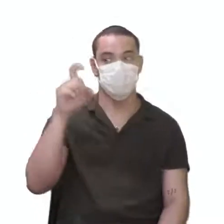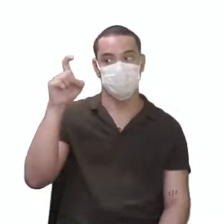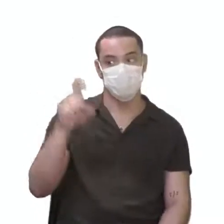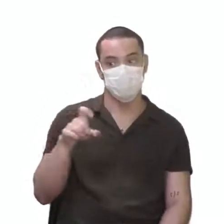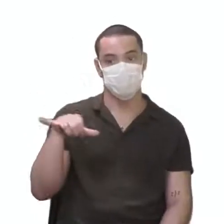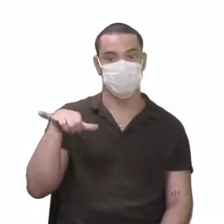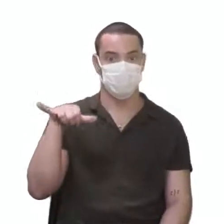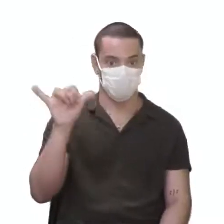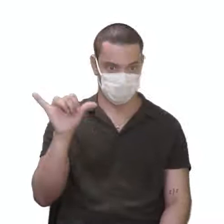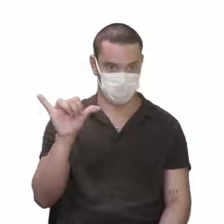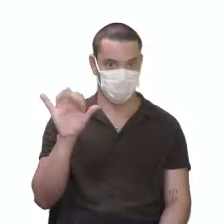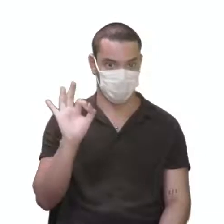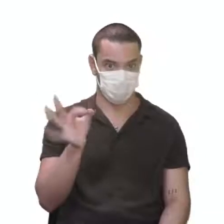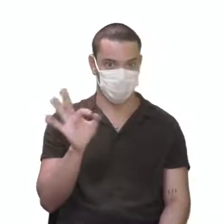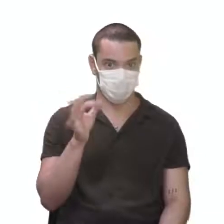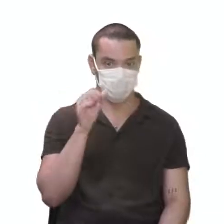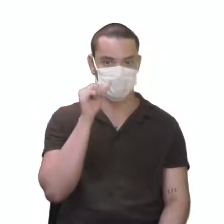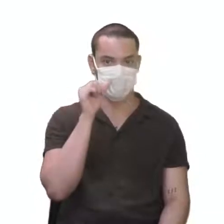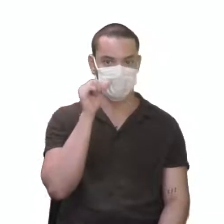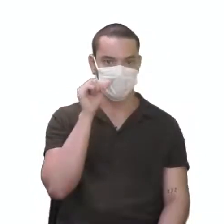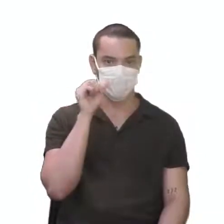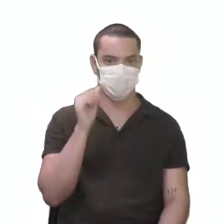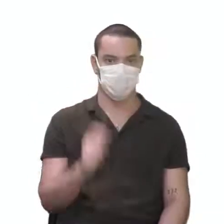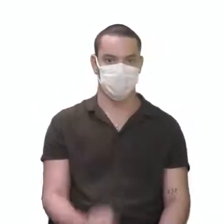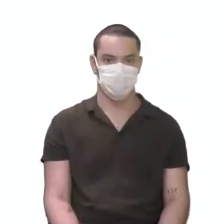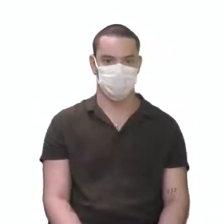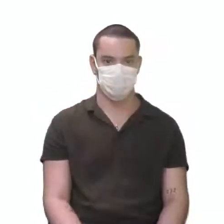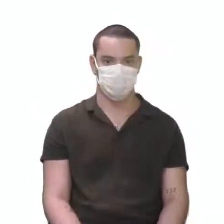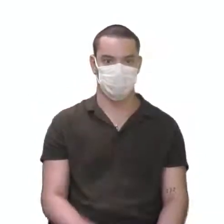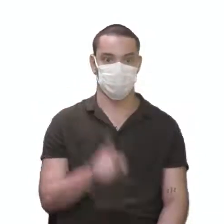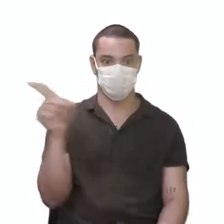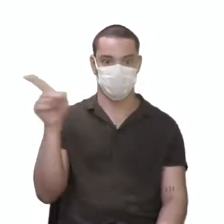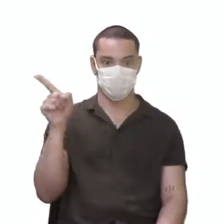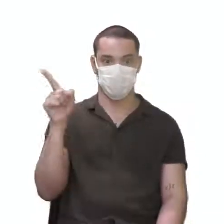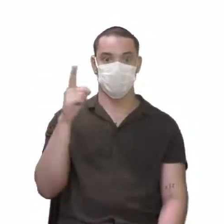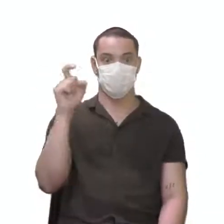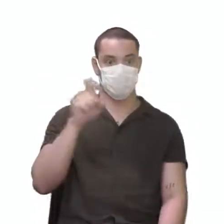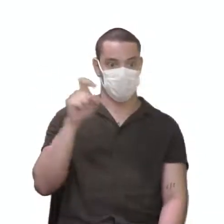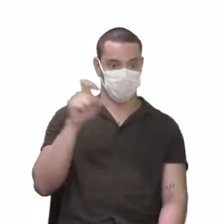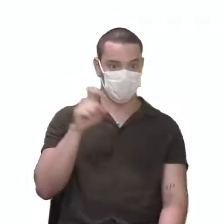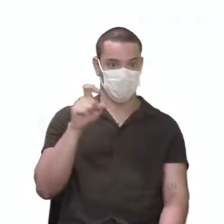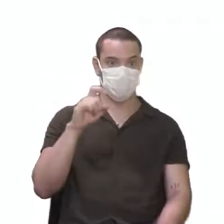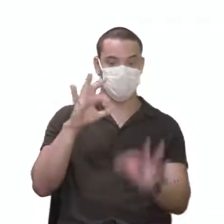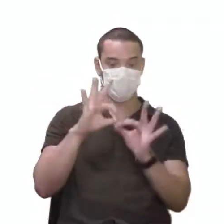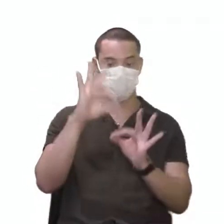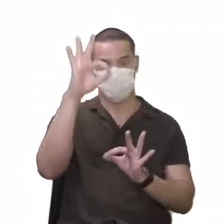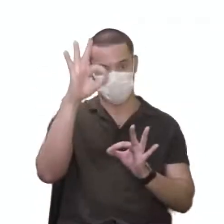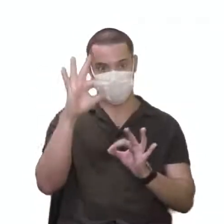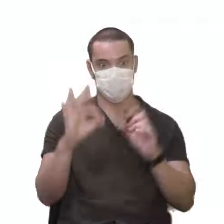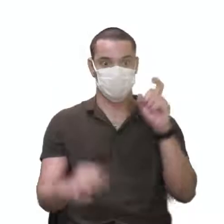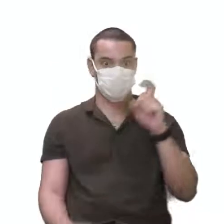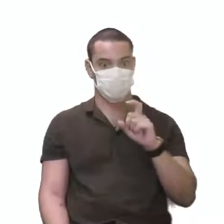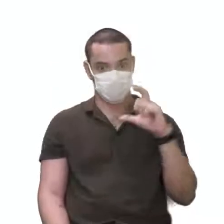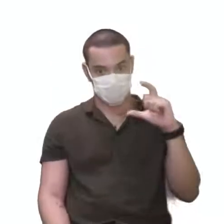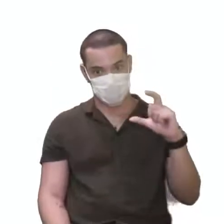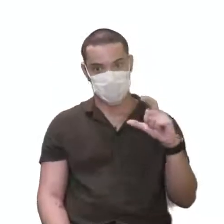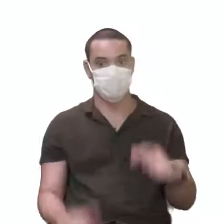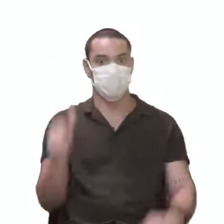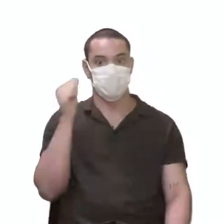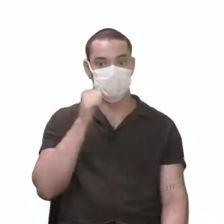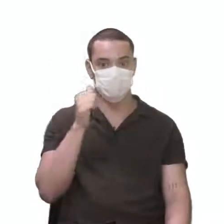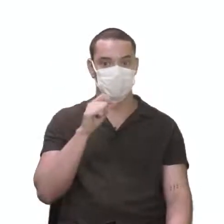y. Aí, o x é apresentado aqui por esse pequenininho. E aqui, o xão. E a mulher,